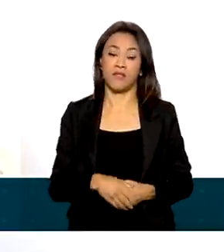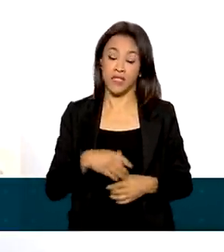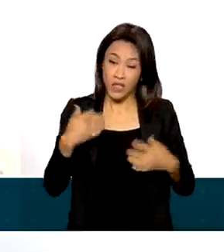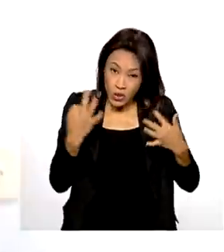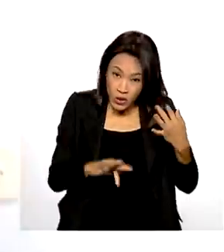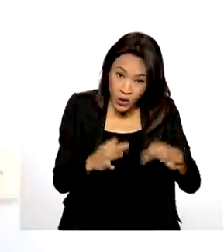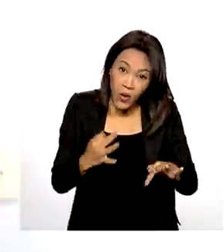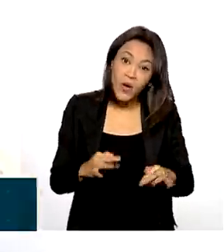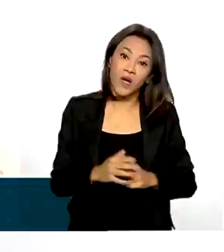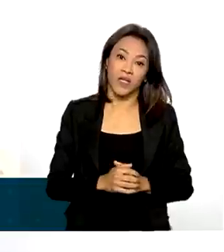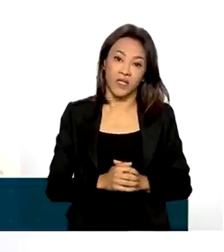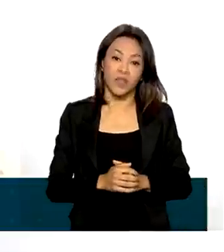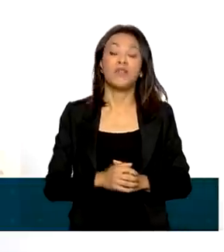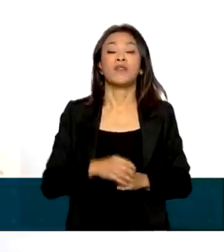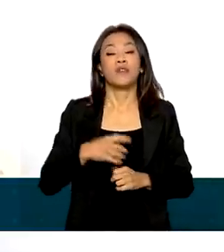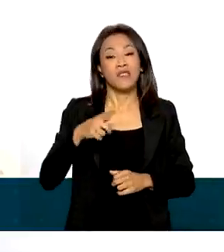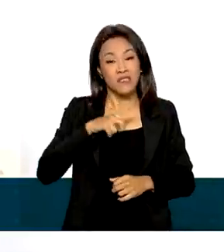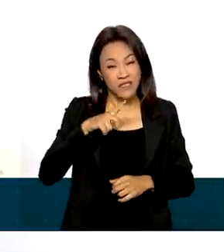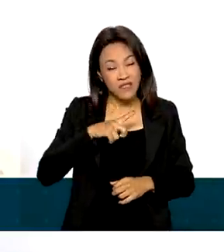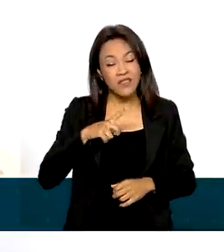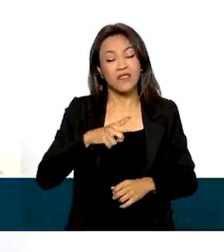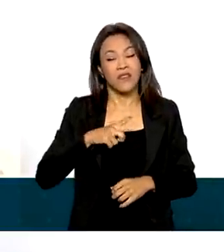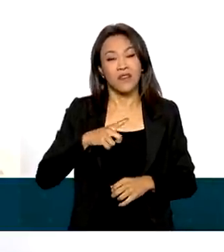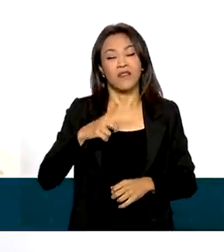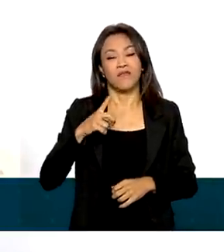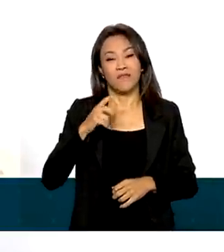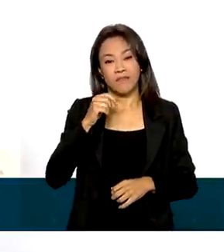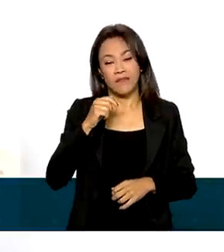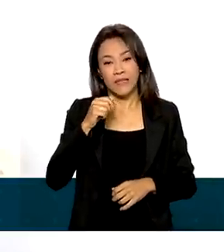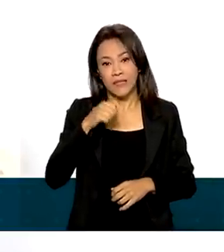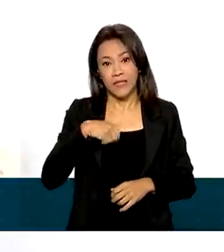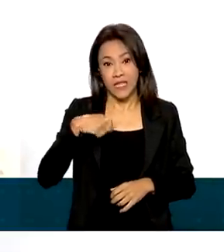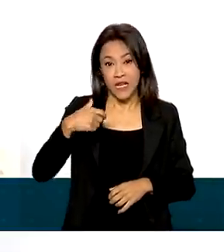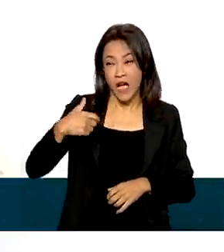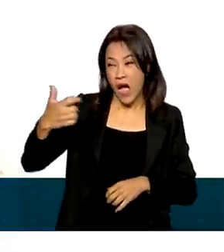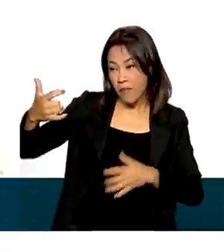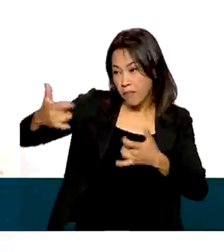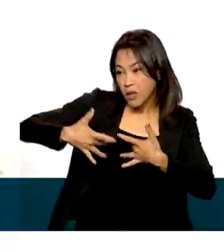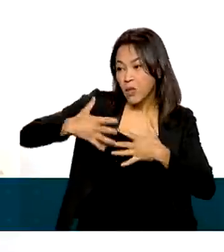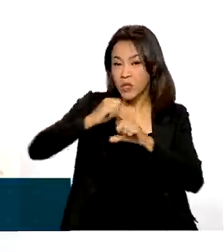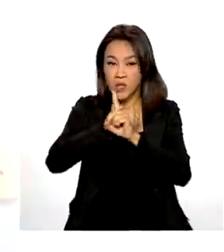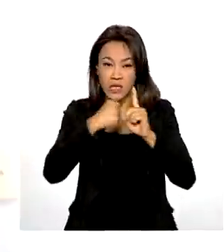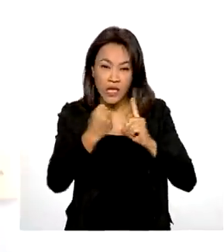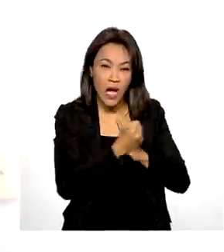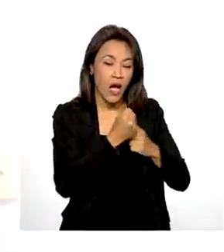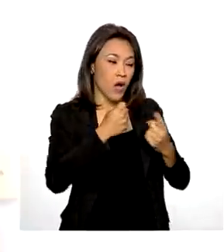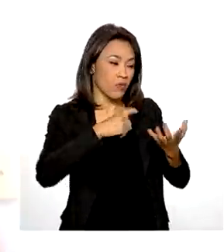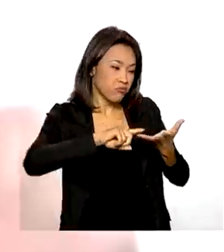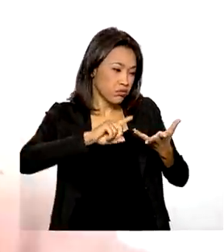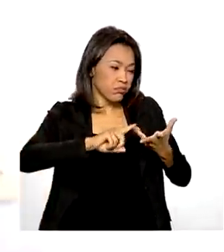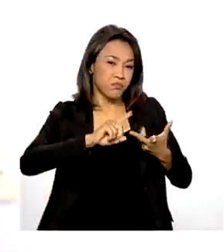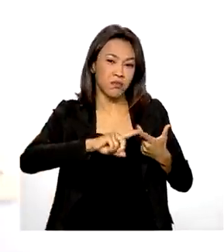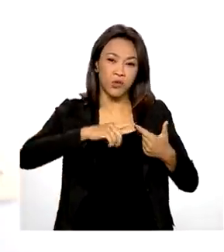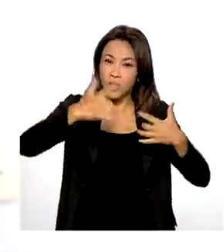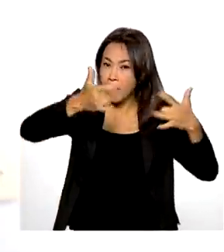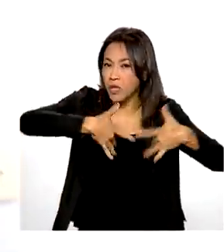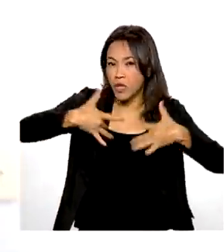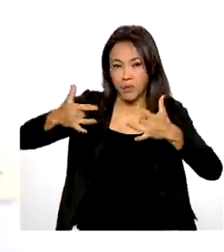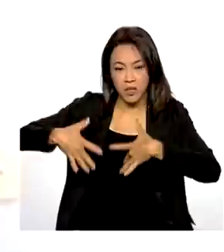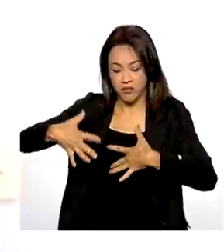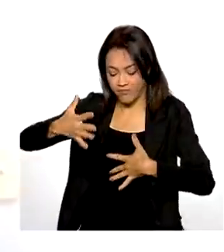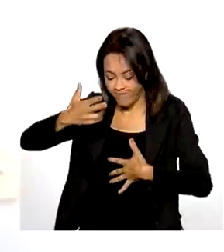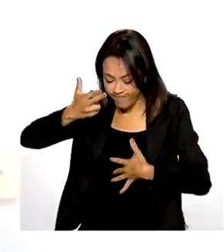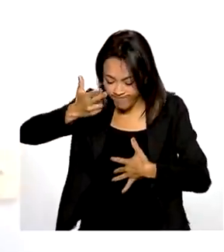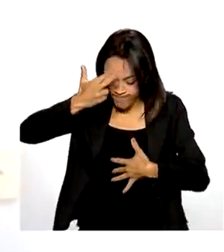doído. Tem um abandono moral, tem um abandono social, tem todo tipo de abandono que o